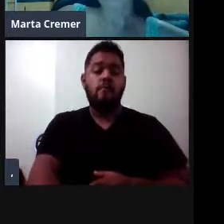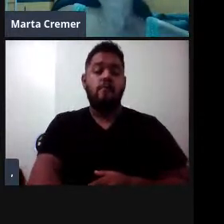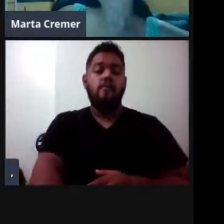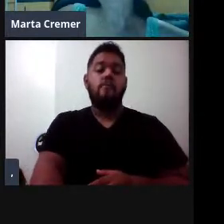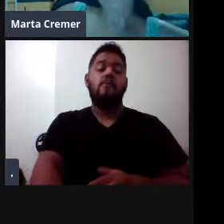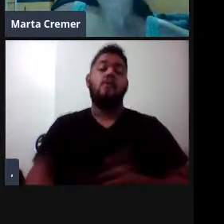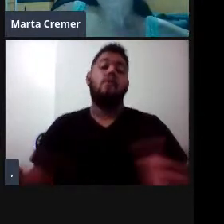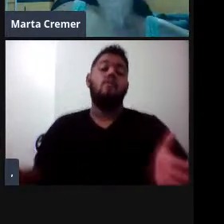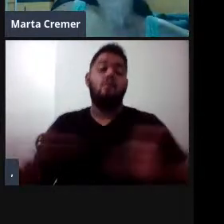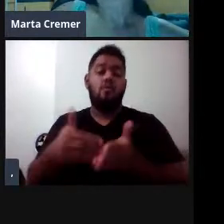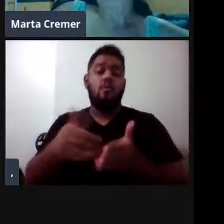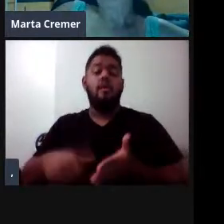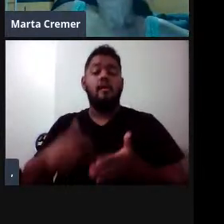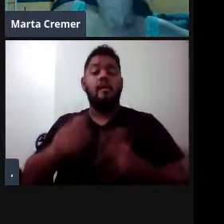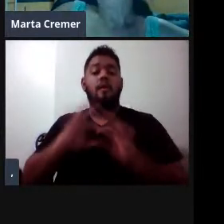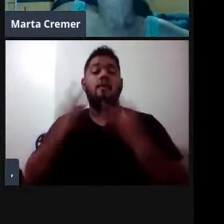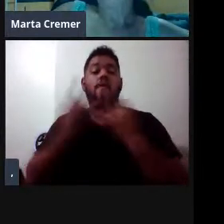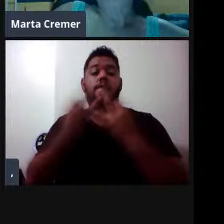fim, família urcide,